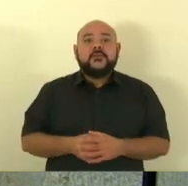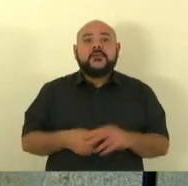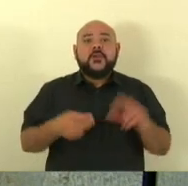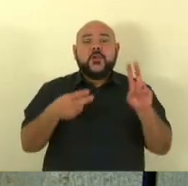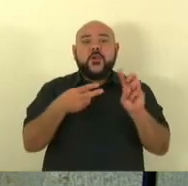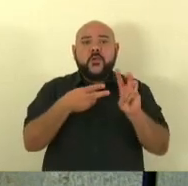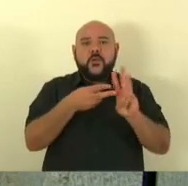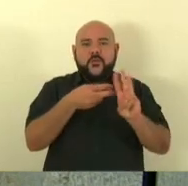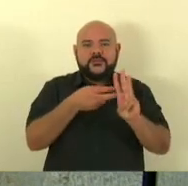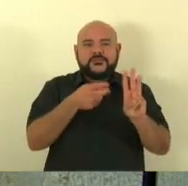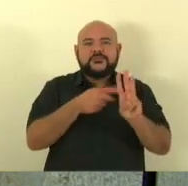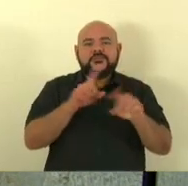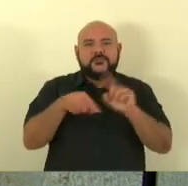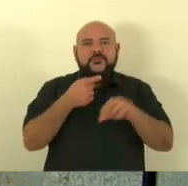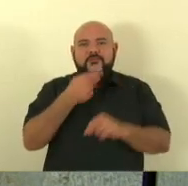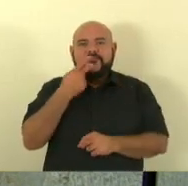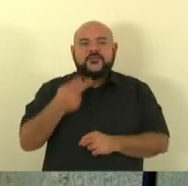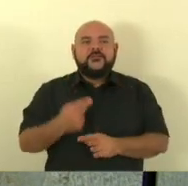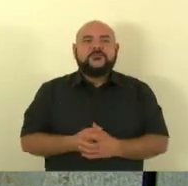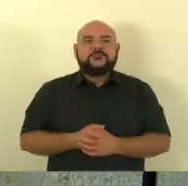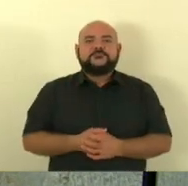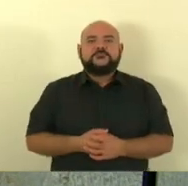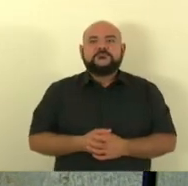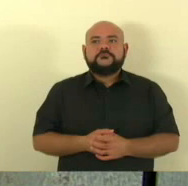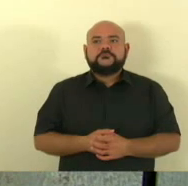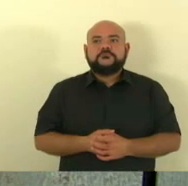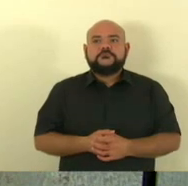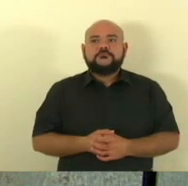palavra presidente Antônio faz comunicação não